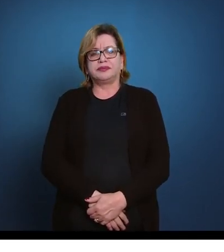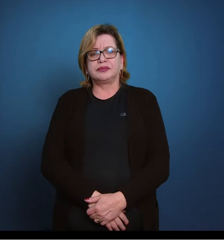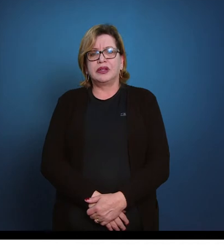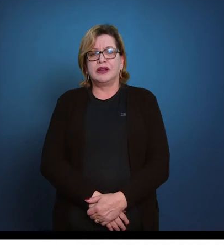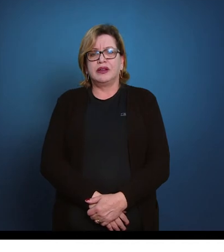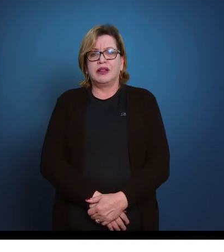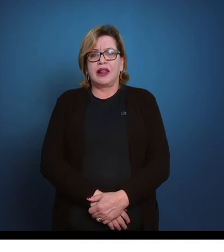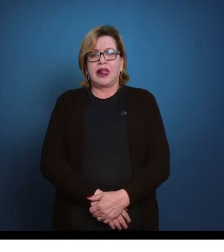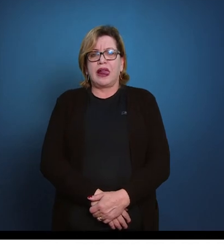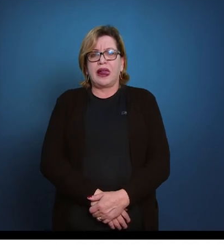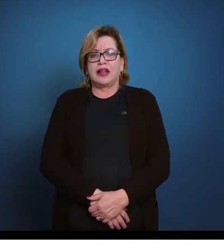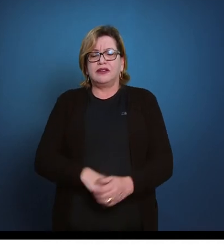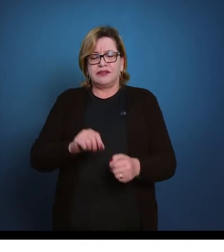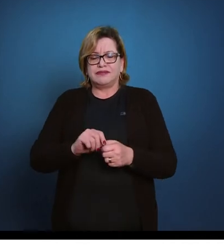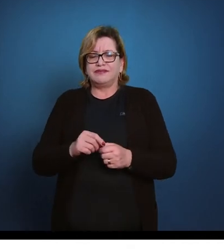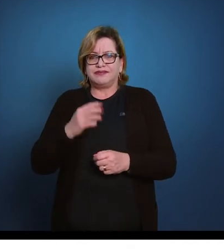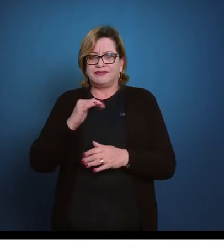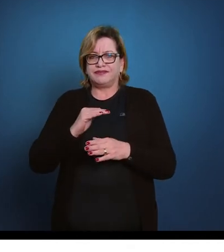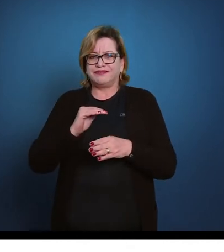Faça a parada.